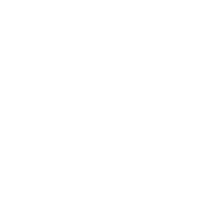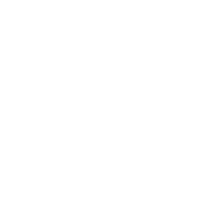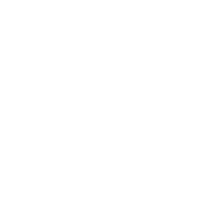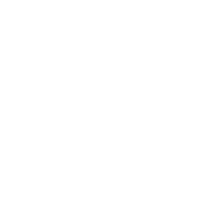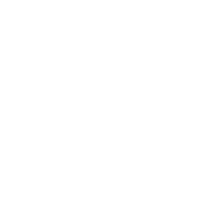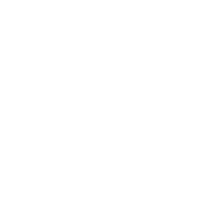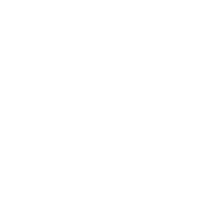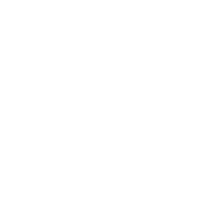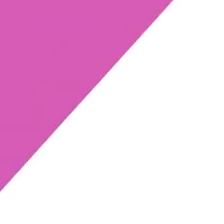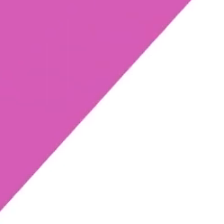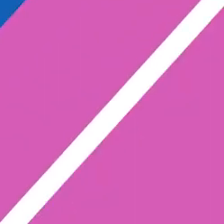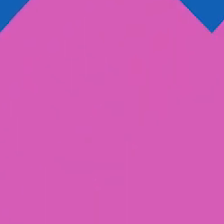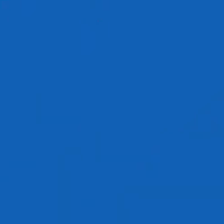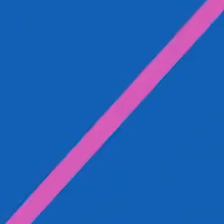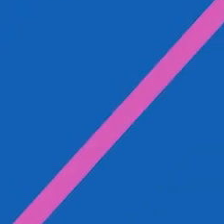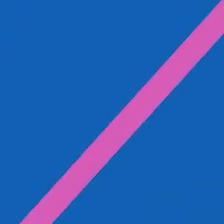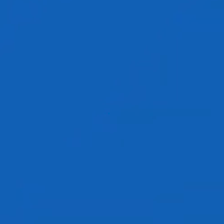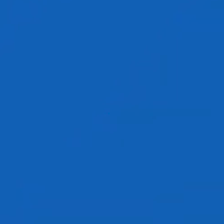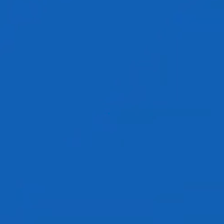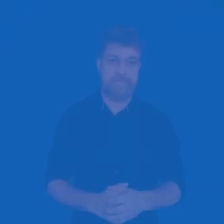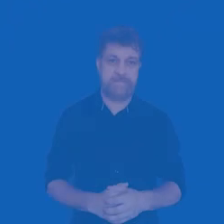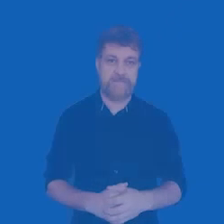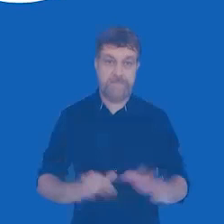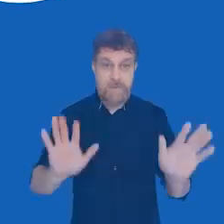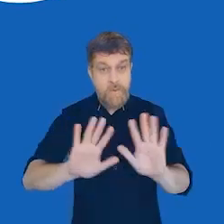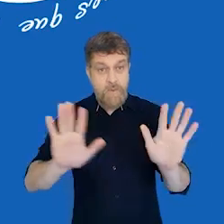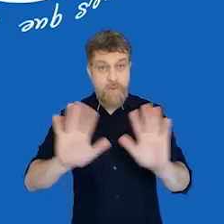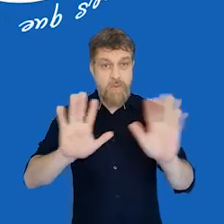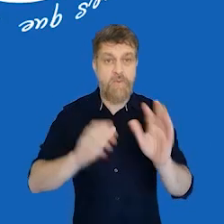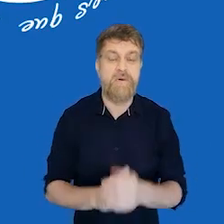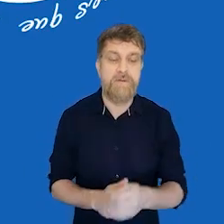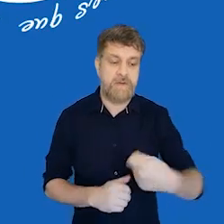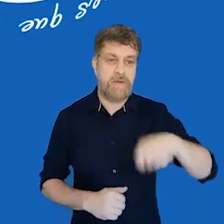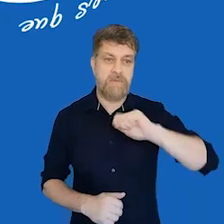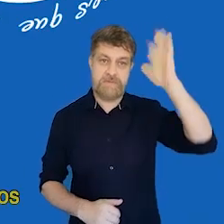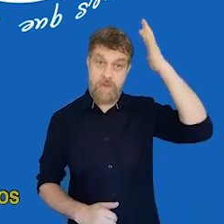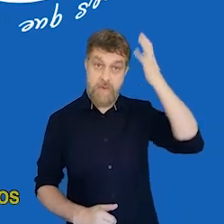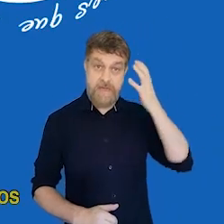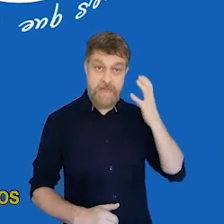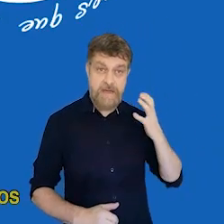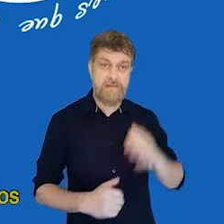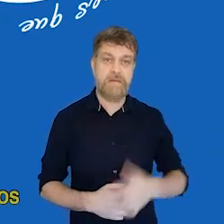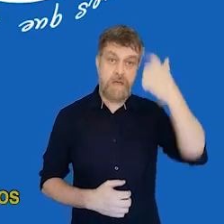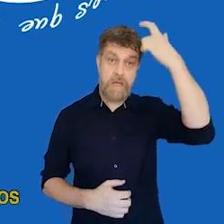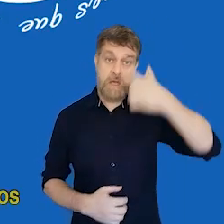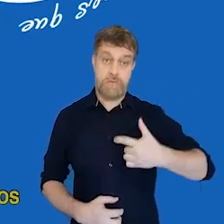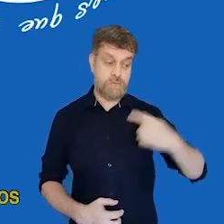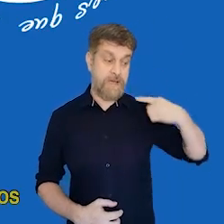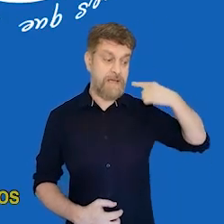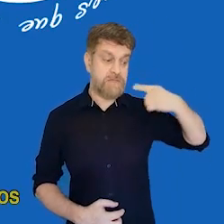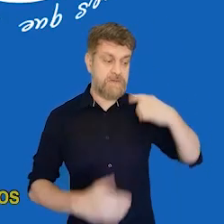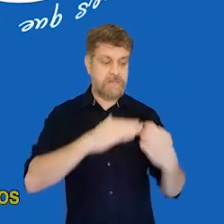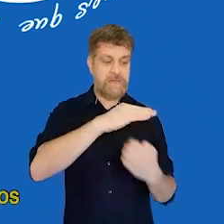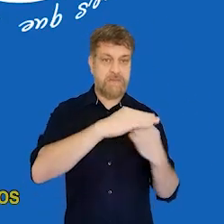-rosa sobre o projeto. Faixas diagonais em azul e rosa. Oi, pessoal. Eu sou a Ianda Lopes. Eu sou advogada da GE,